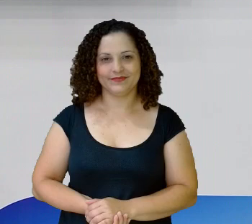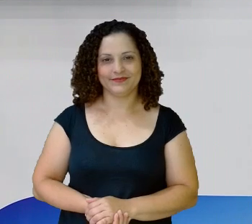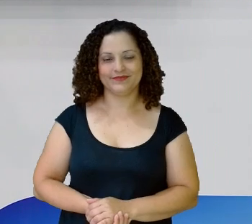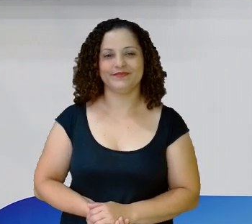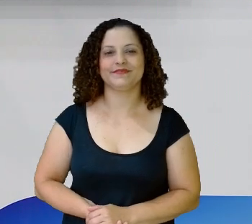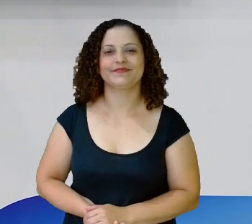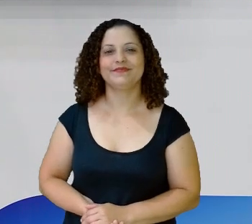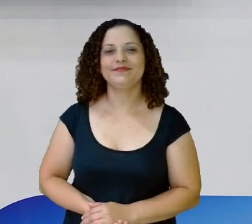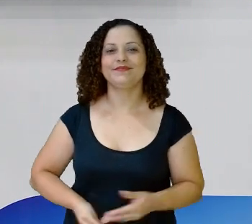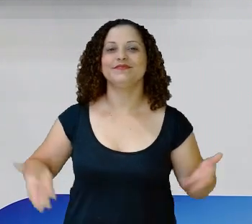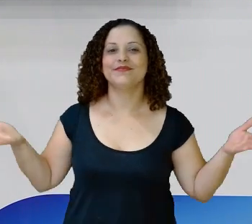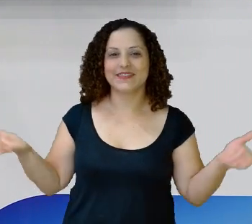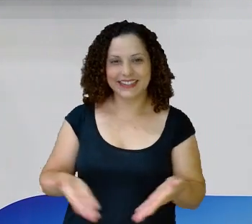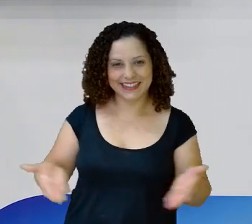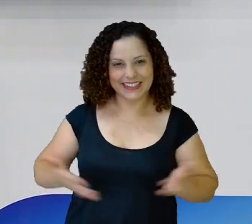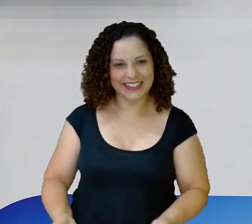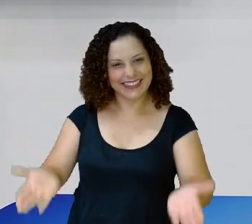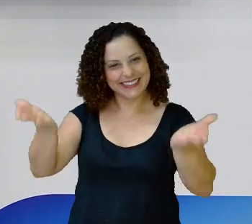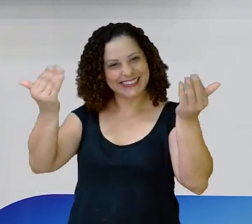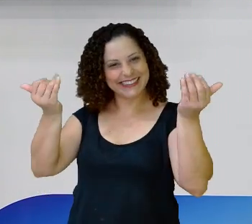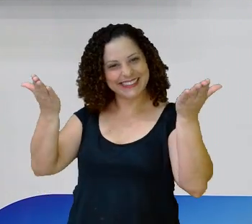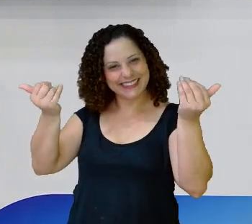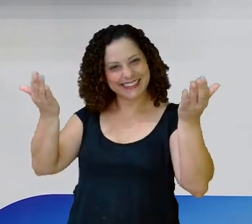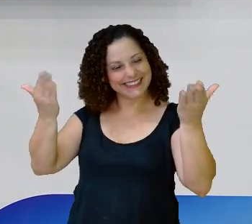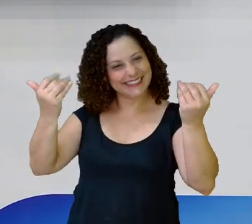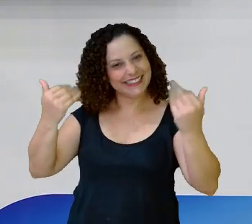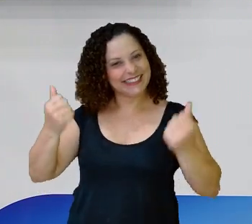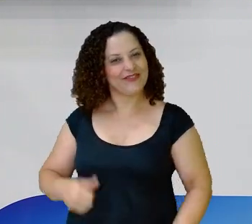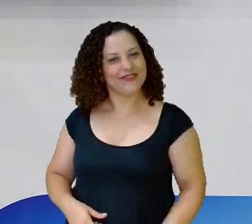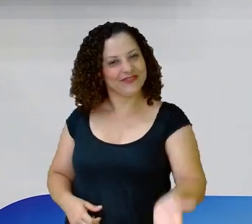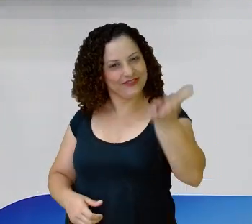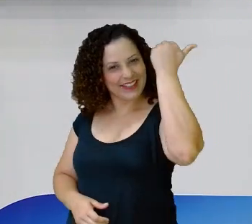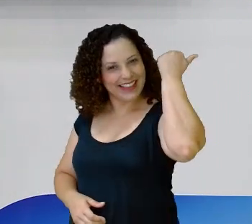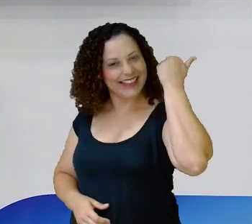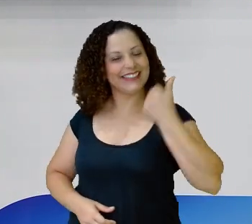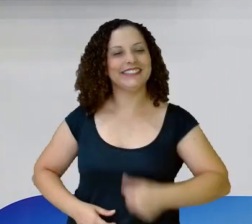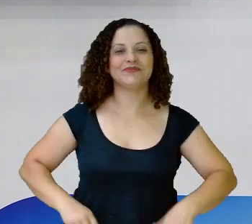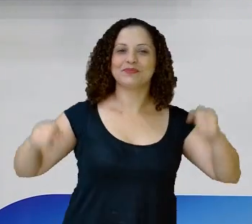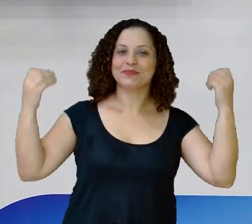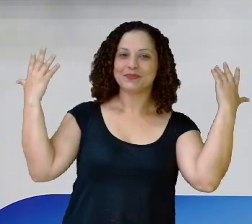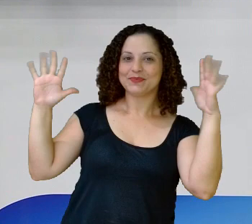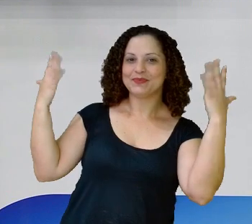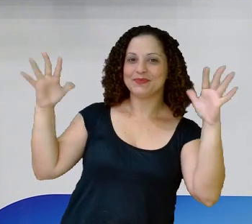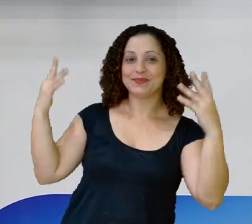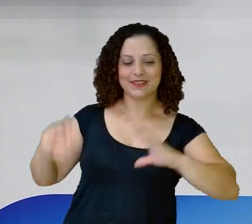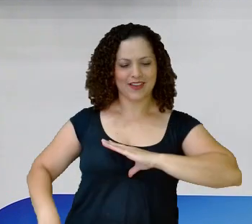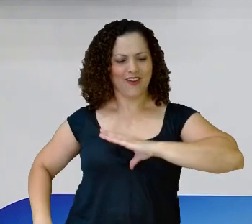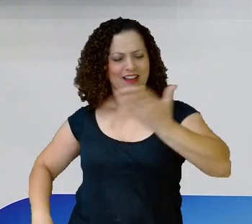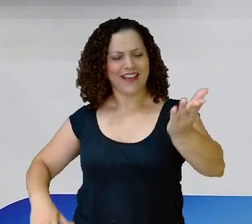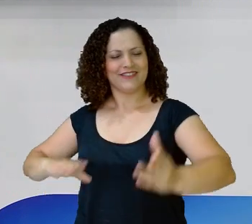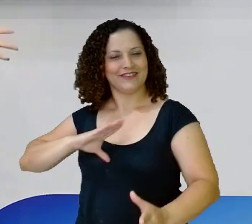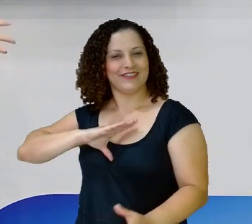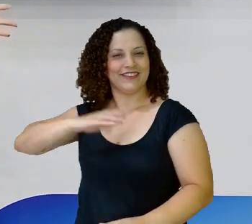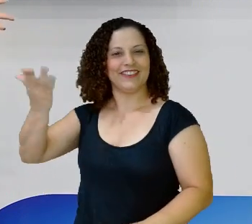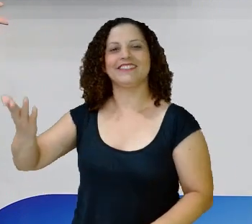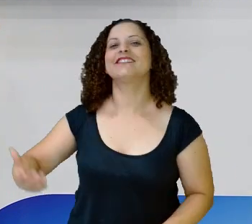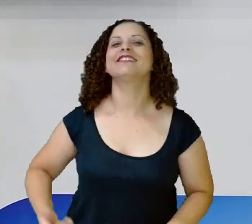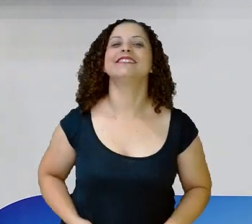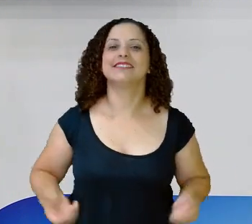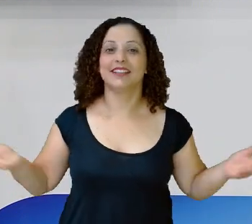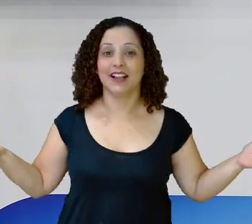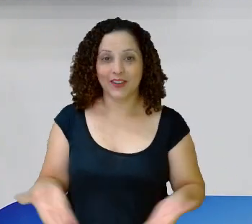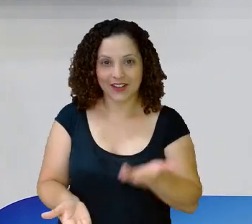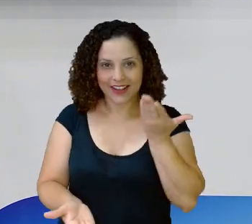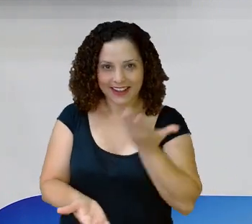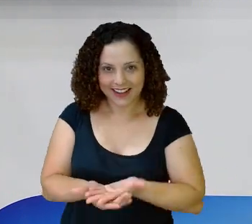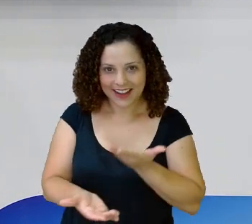Vamos embora, minha gente! Chega junto, bate palmas, chama essa coragem! Preparados para a